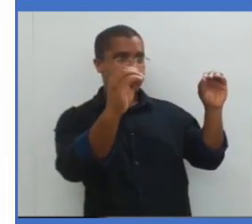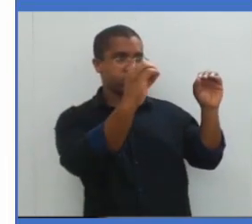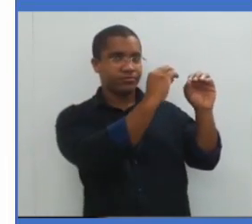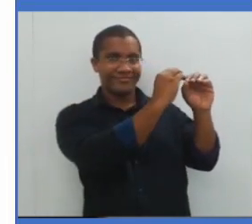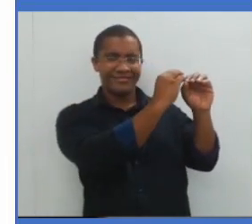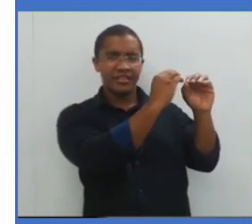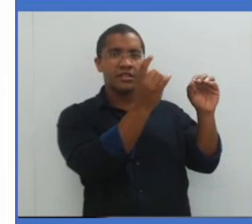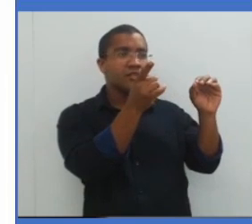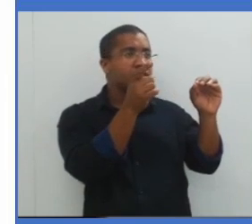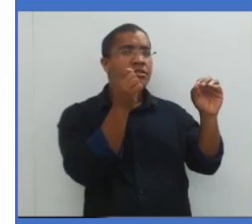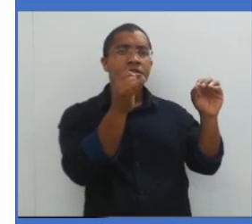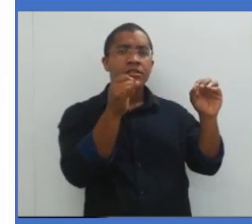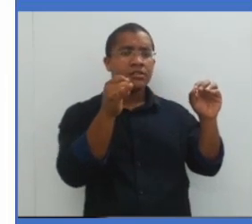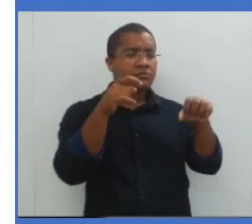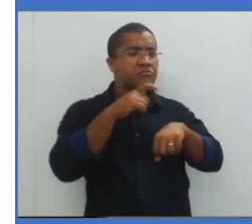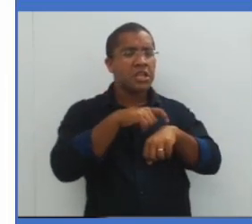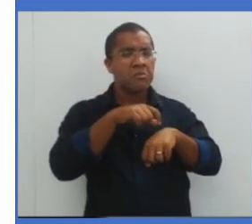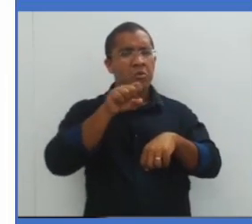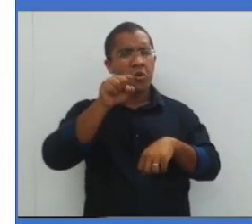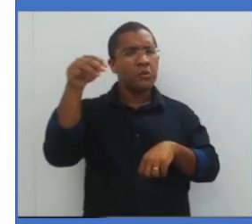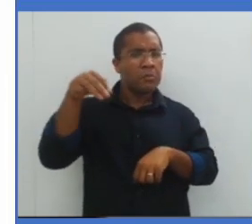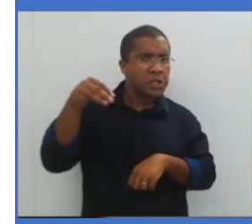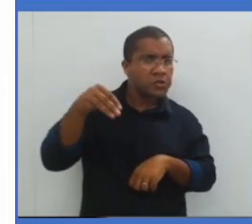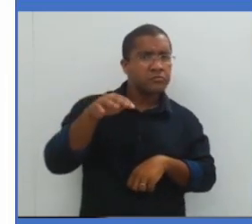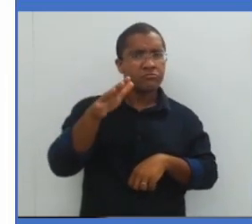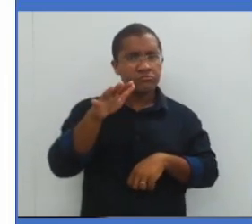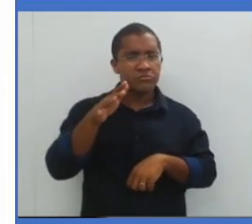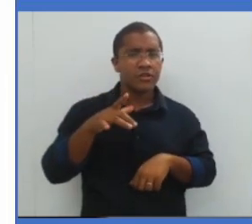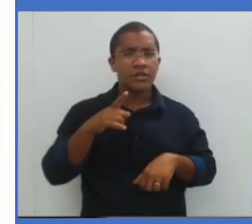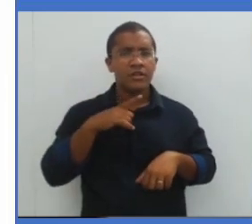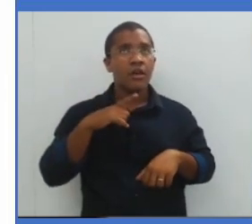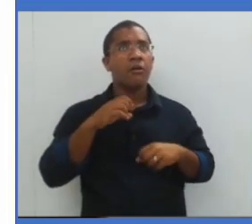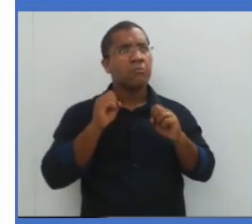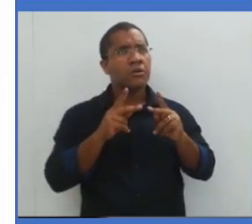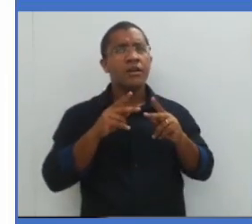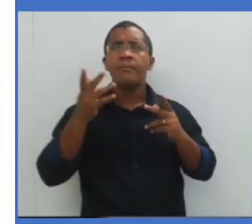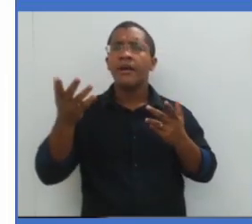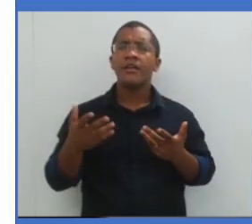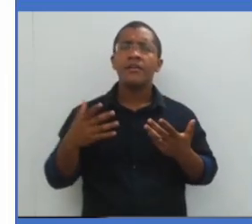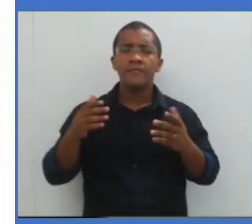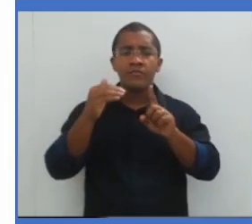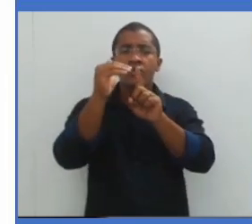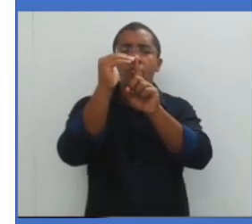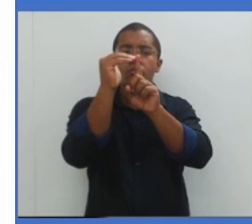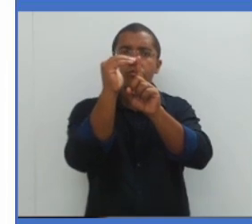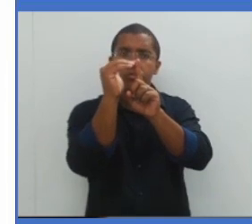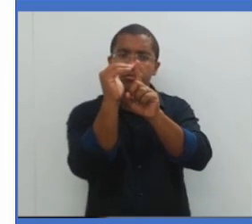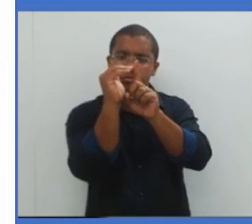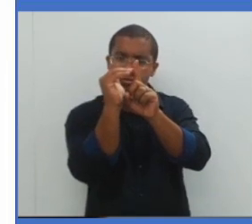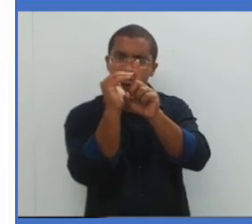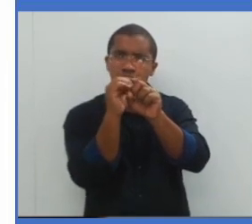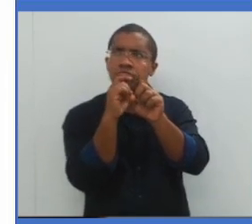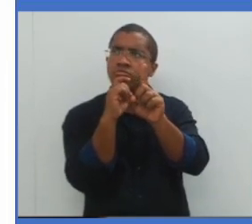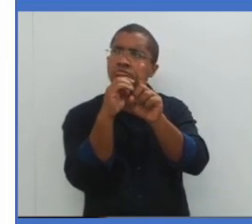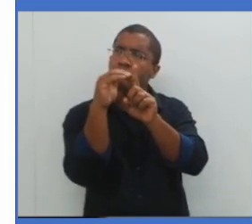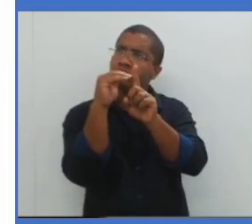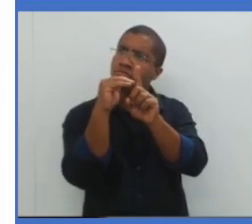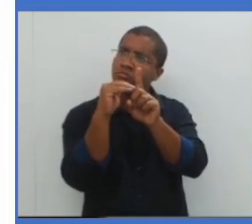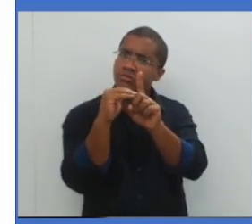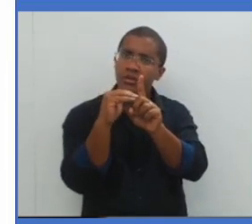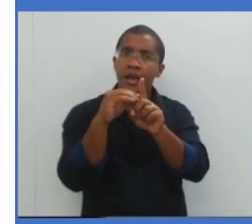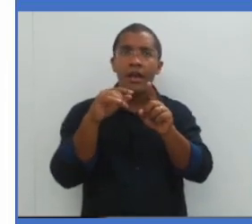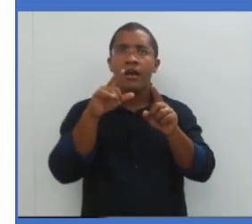E se está na frente, demora 8 minutos. Ok. E aí, a temperatura da Terra começa a esfriar.